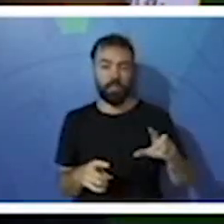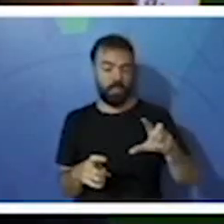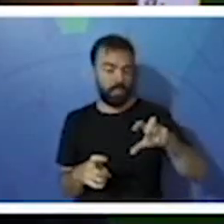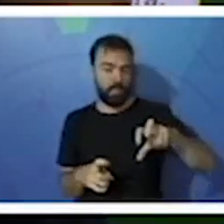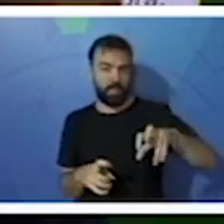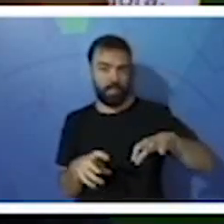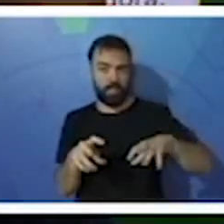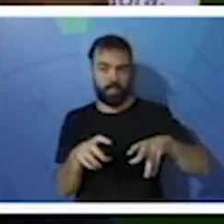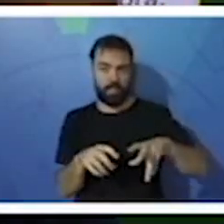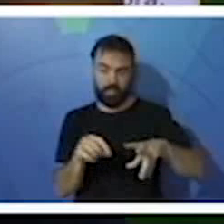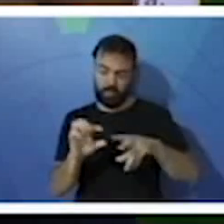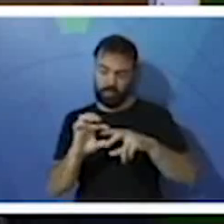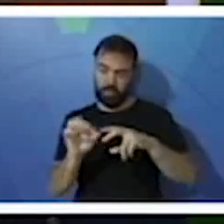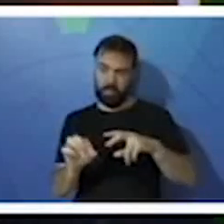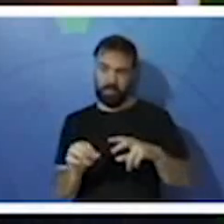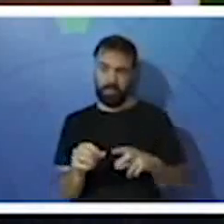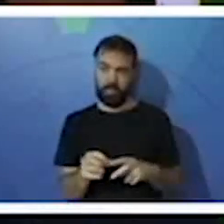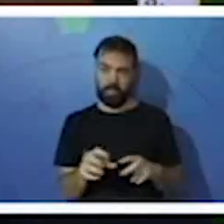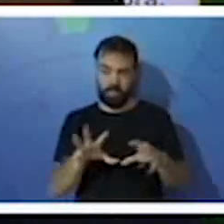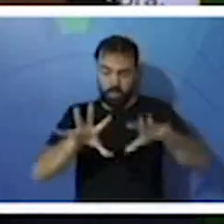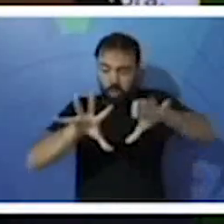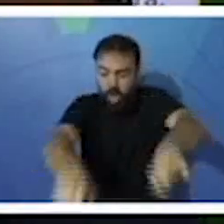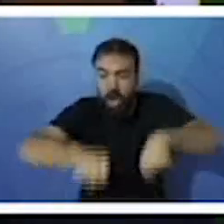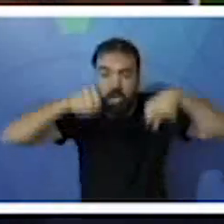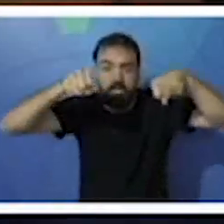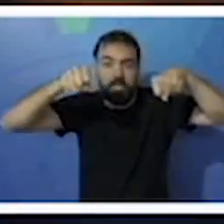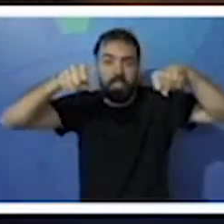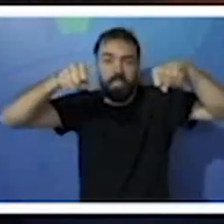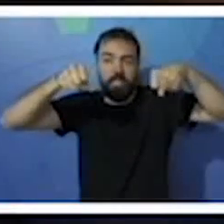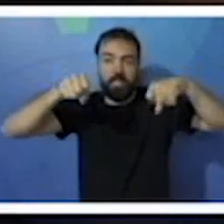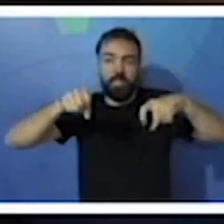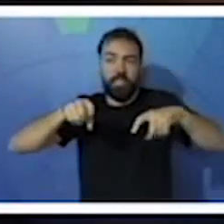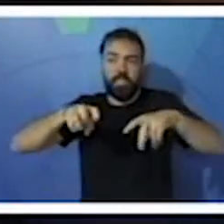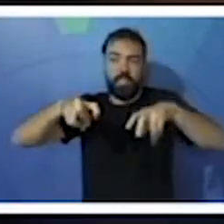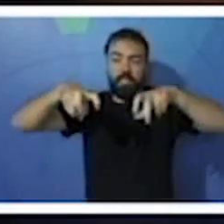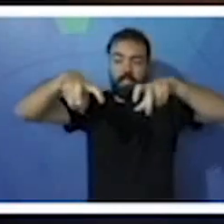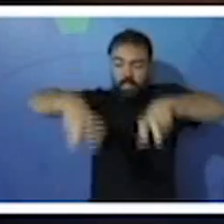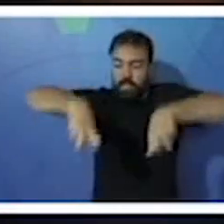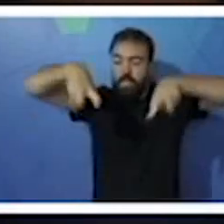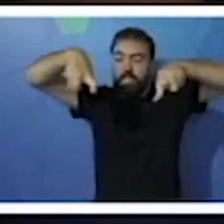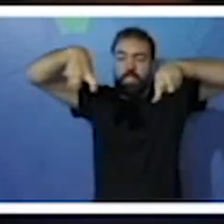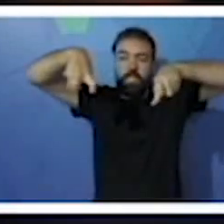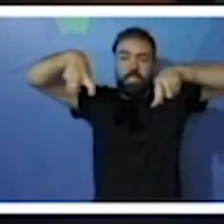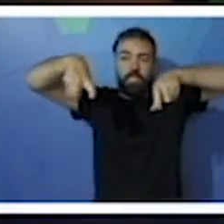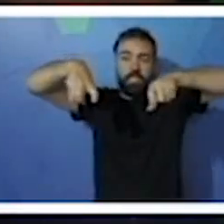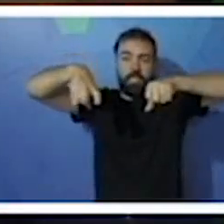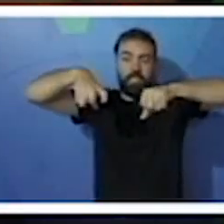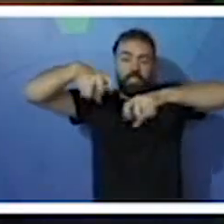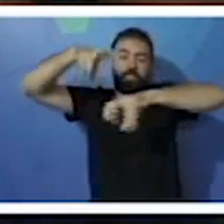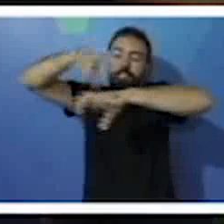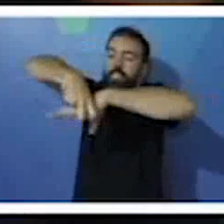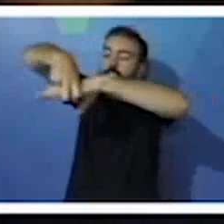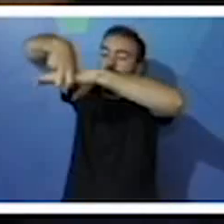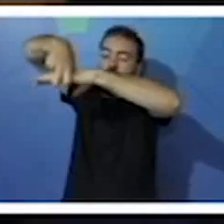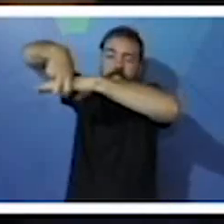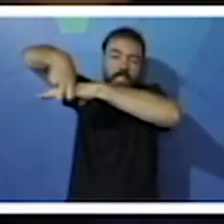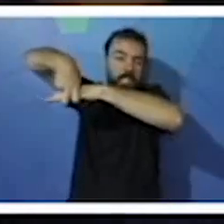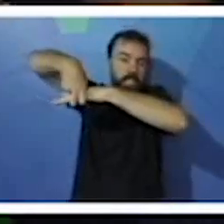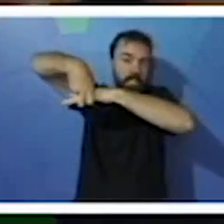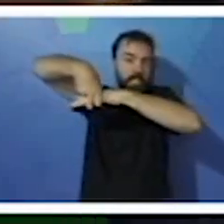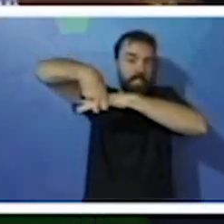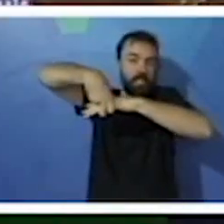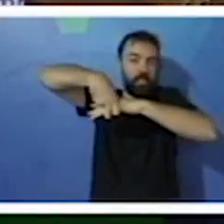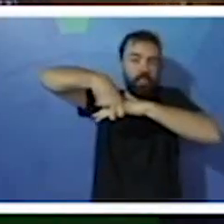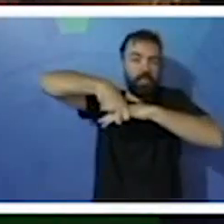E afiadas, que usam para capturar e para agarrar as presas. Então, tem que ser fortes e afiadas.